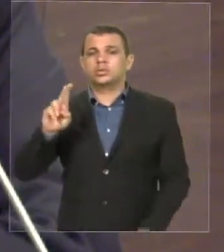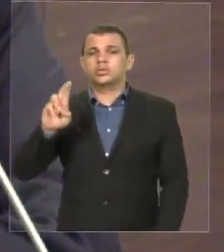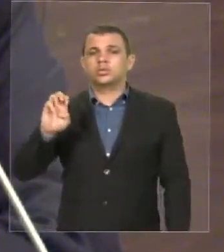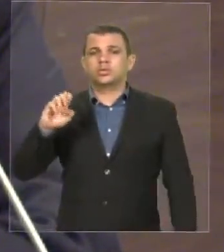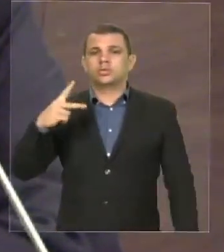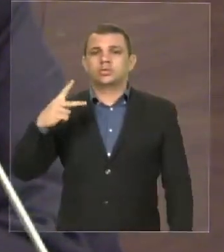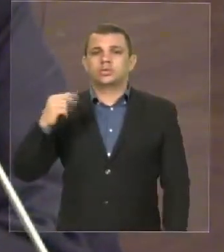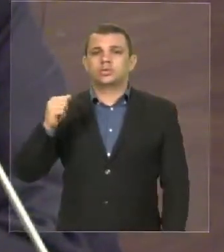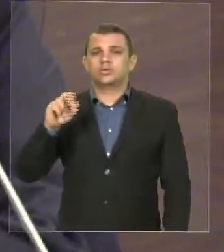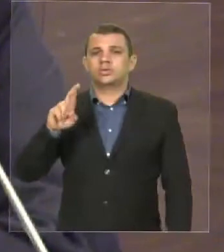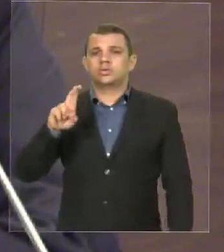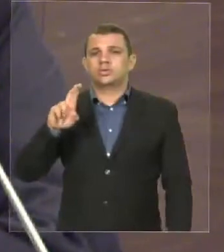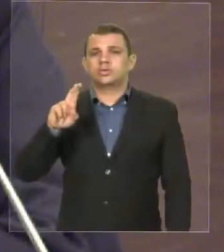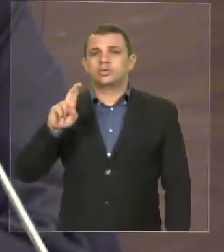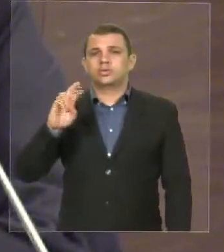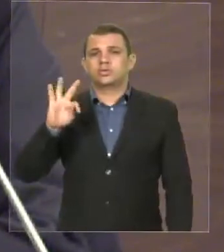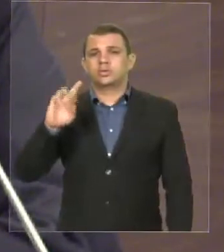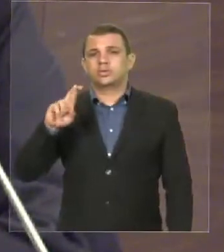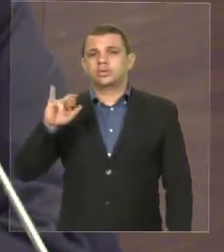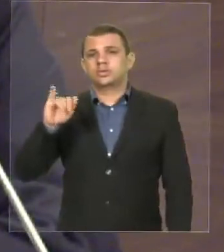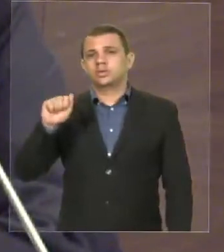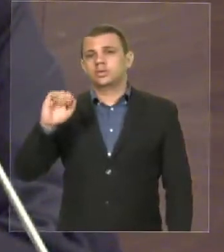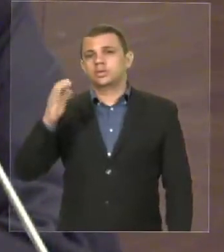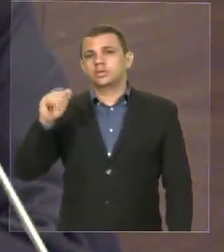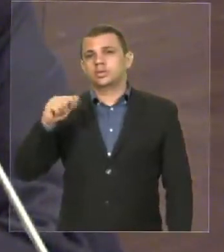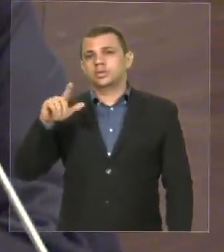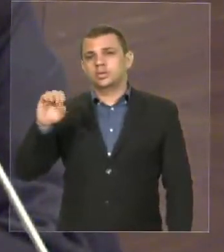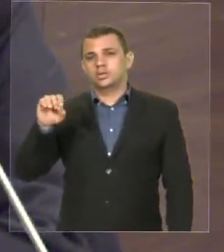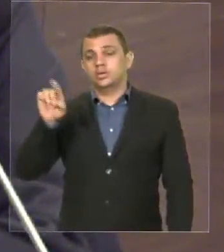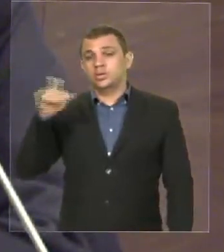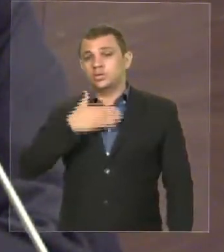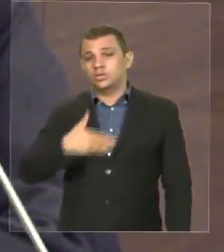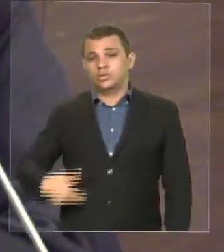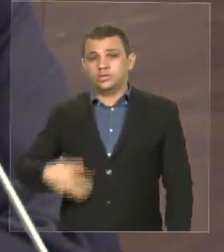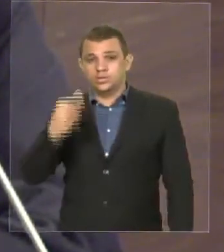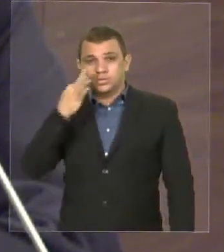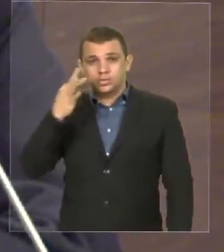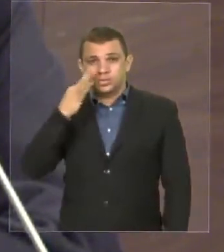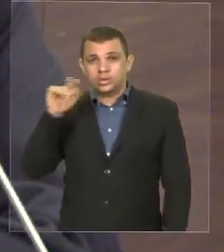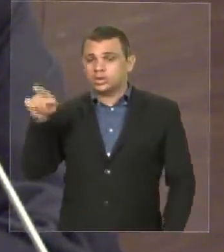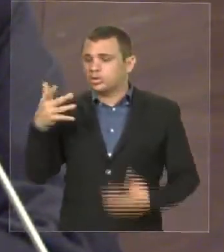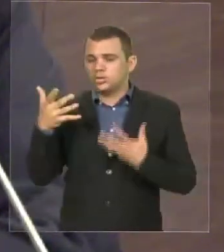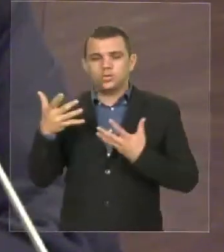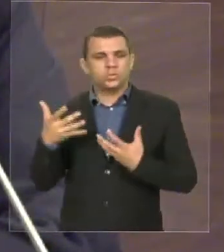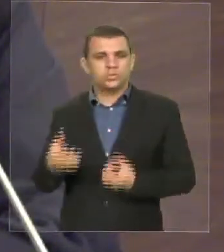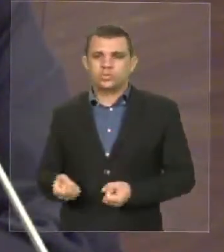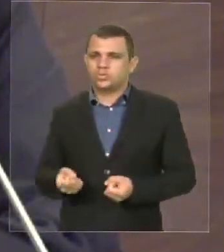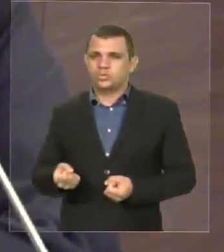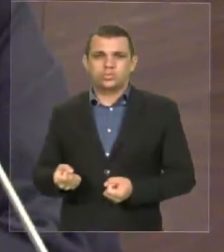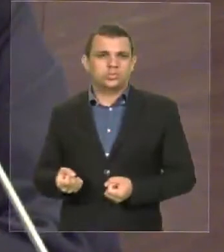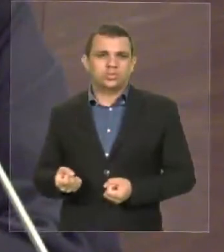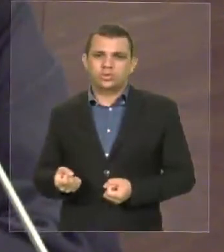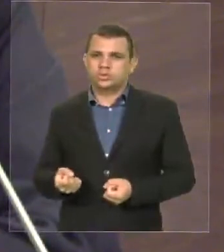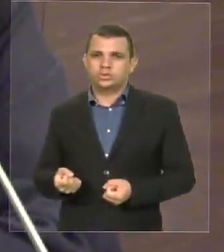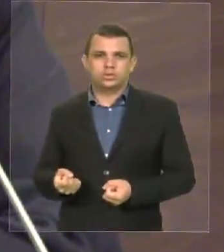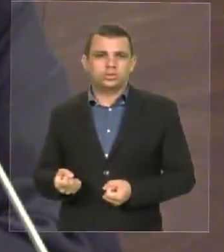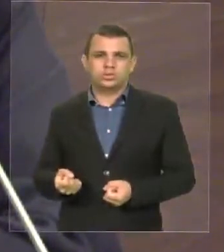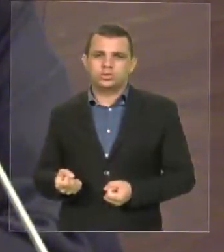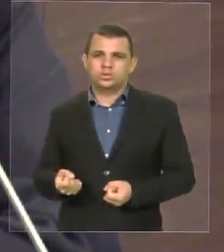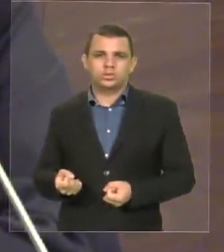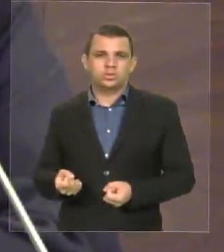O governo do estado, o governador Flávio Dino, não aceita, em hipótese alguma,